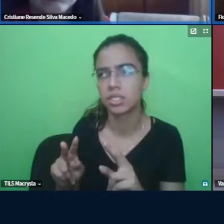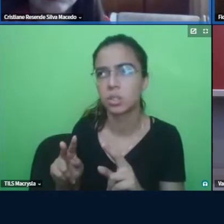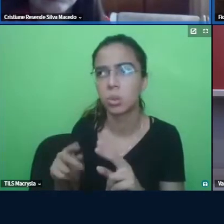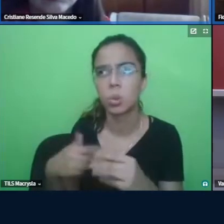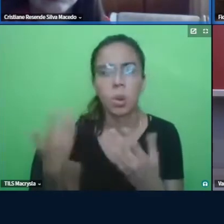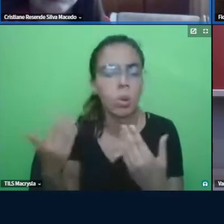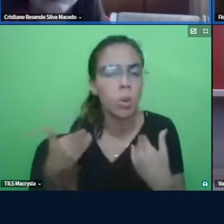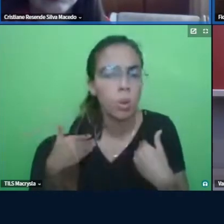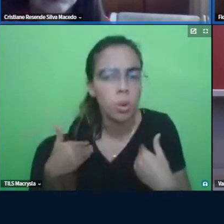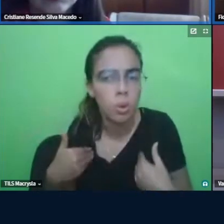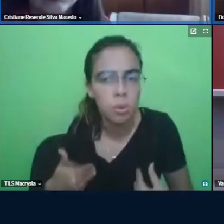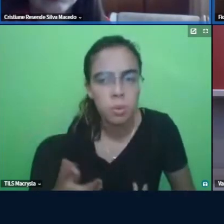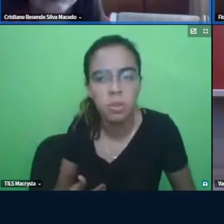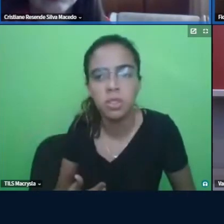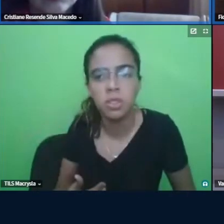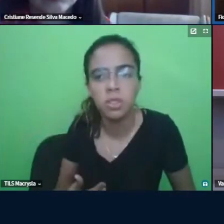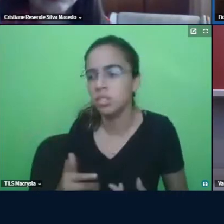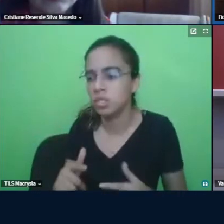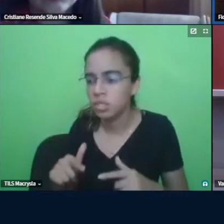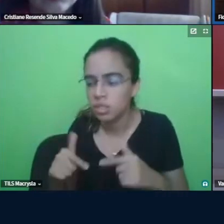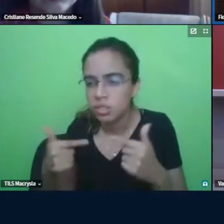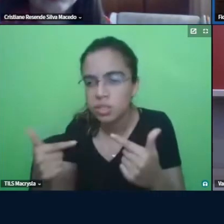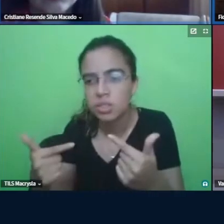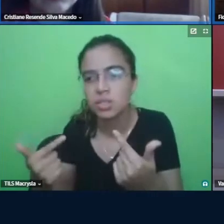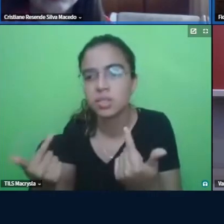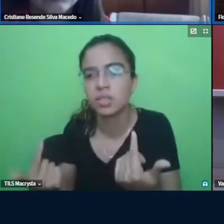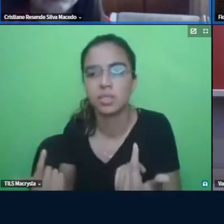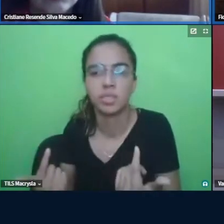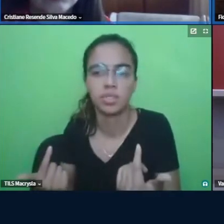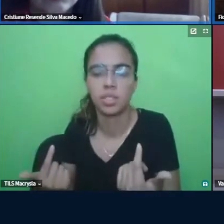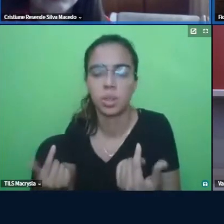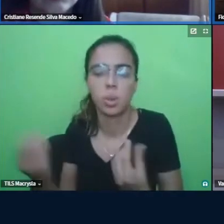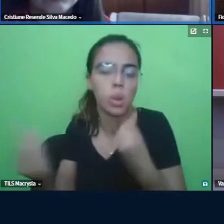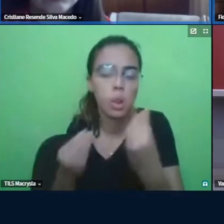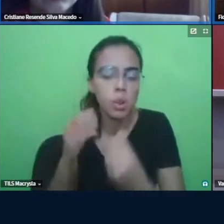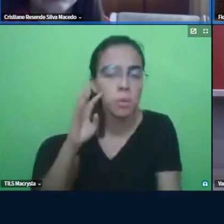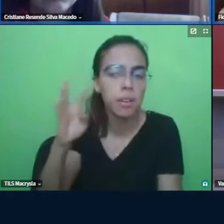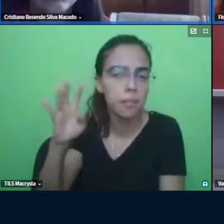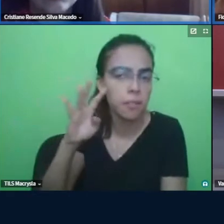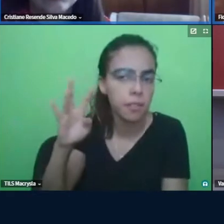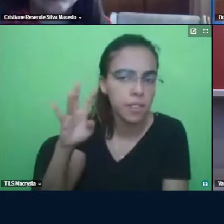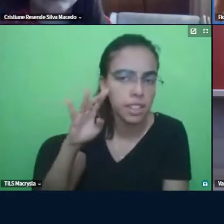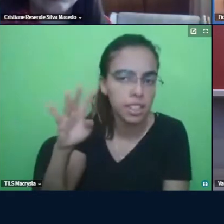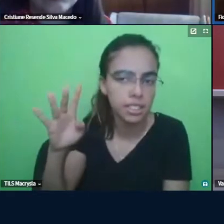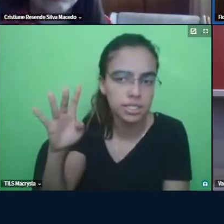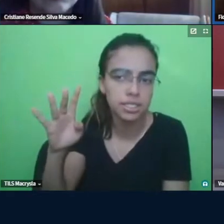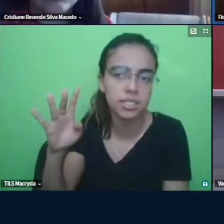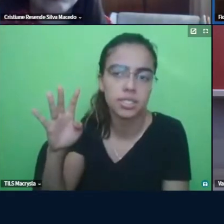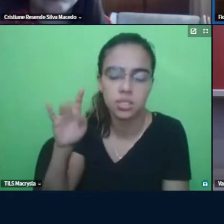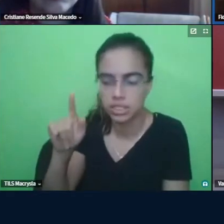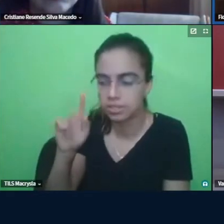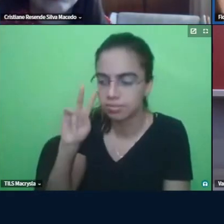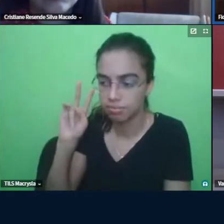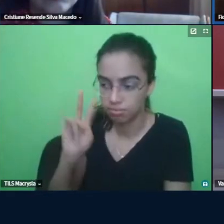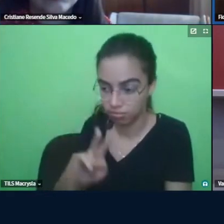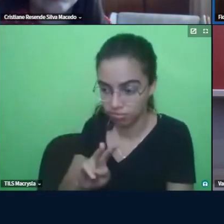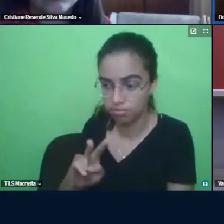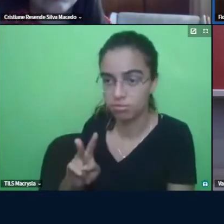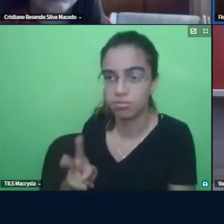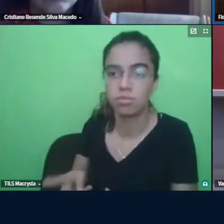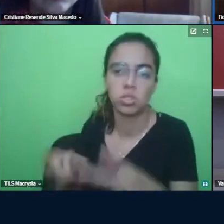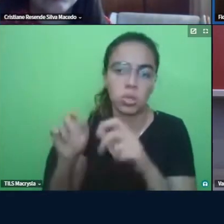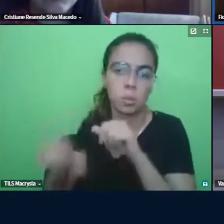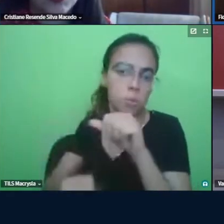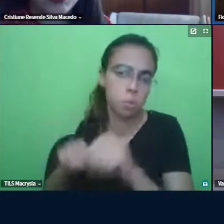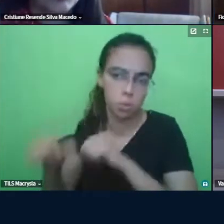comportamentos que atitudes a que reflexões ela chegou e que você viu realmente esse fator mudança na